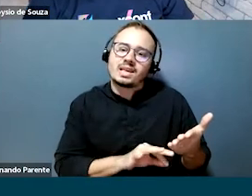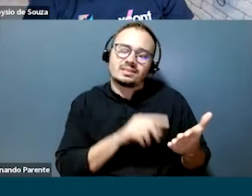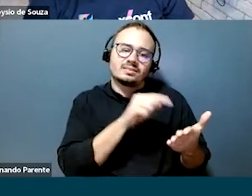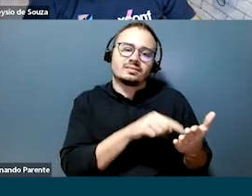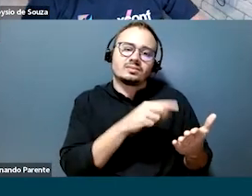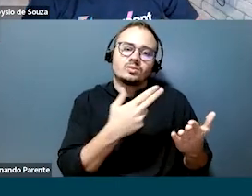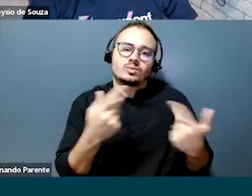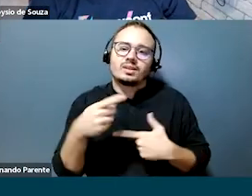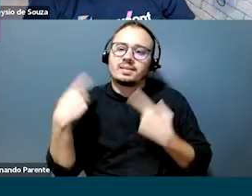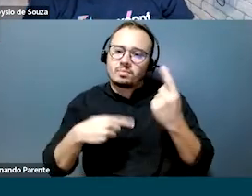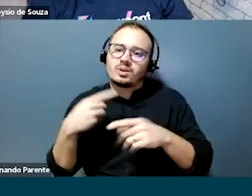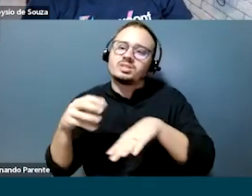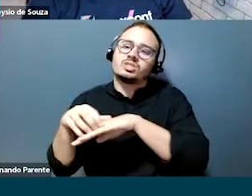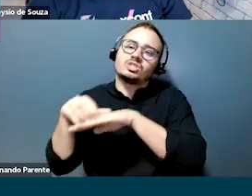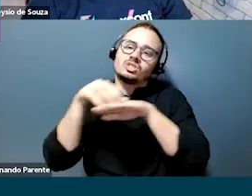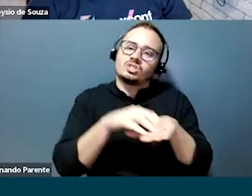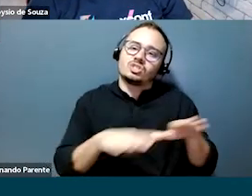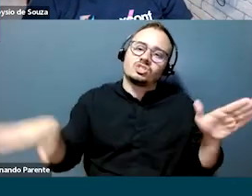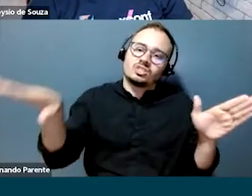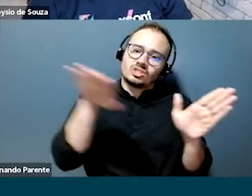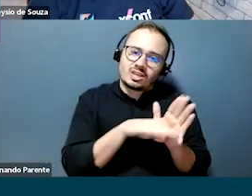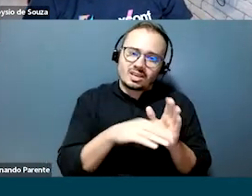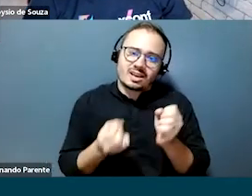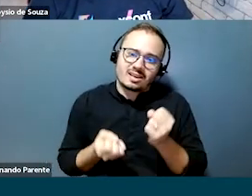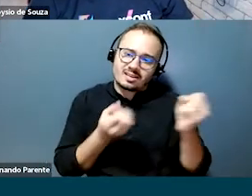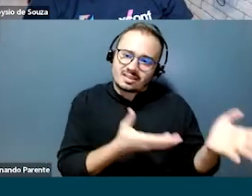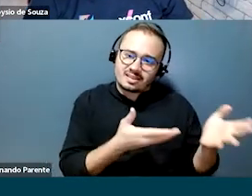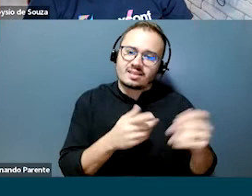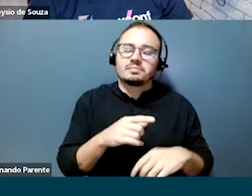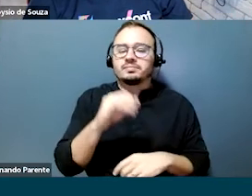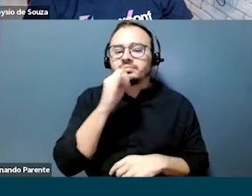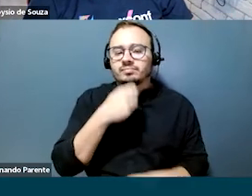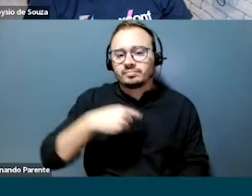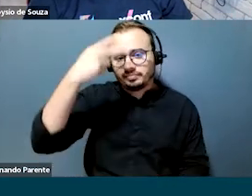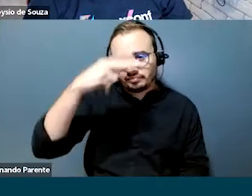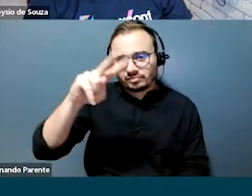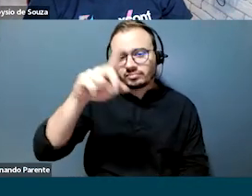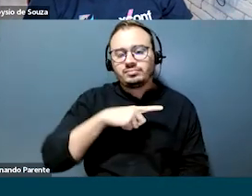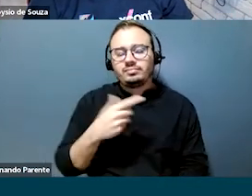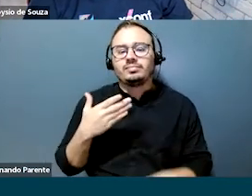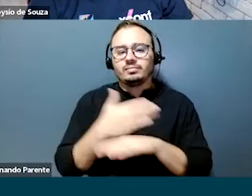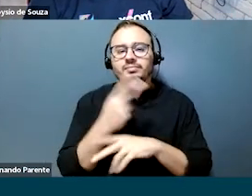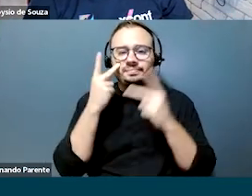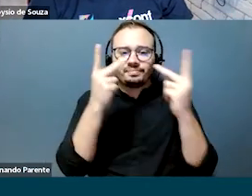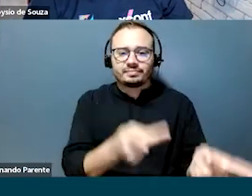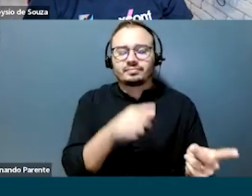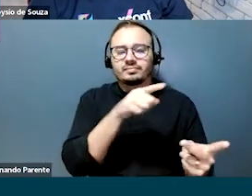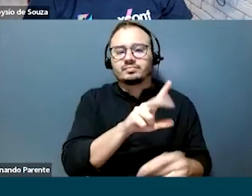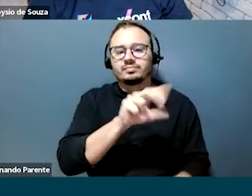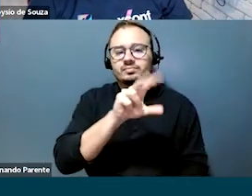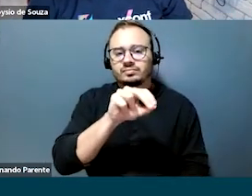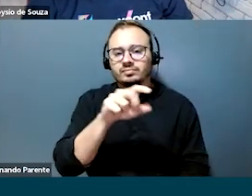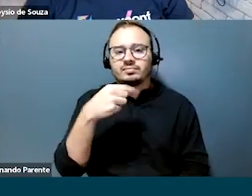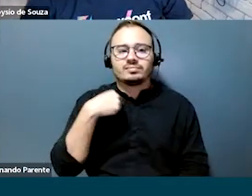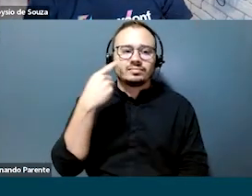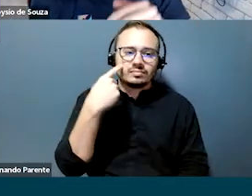Eu tenho várias memórias desse tipo e me lembro de, por exemplo, ir visitar minha avó no almoço de domingo e aí encontrar